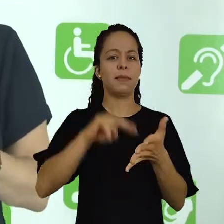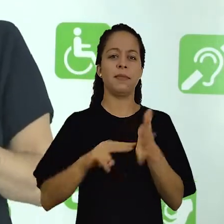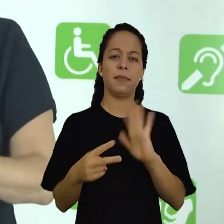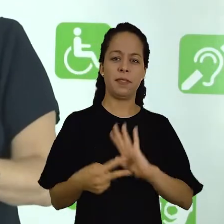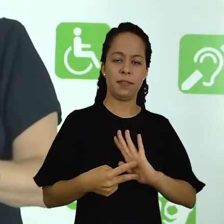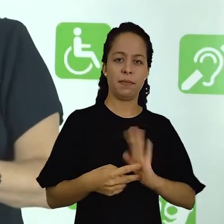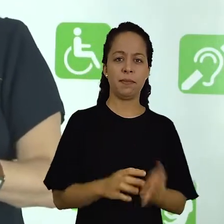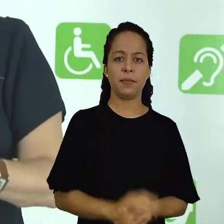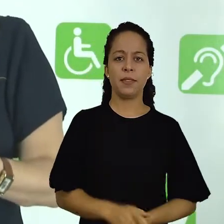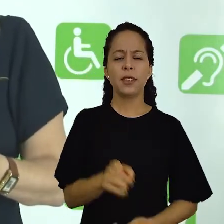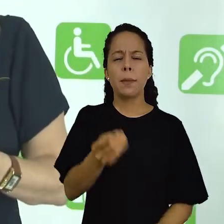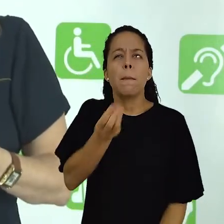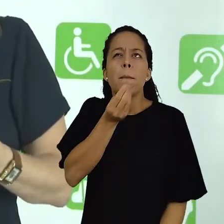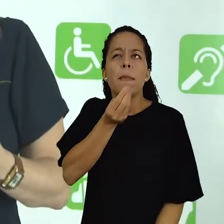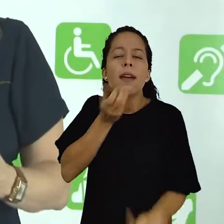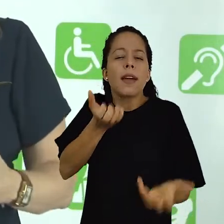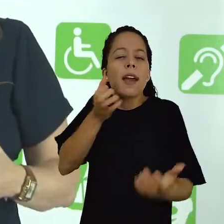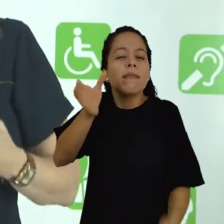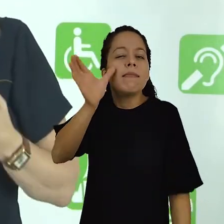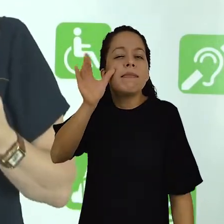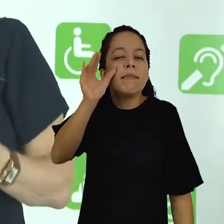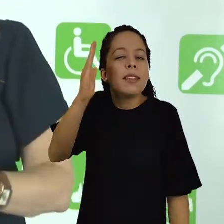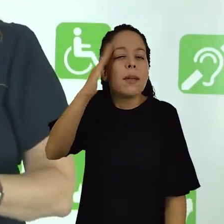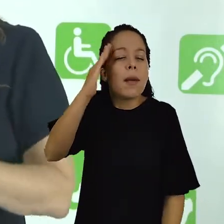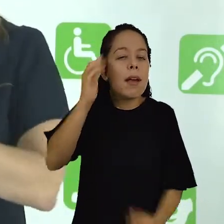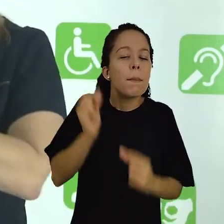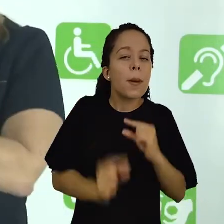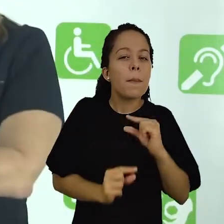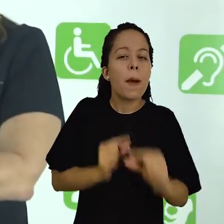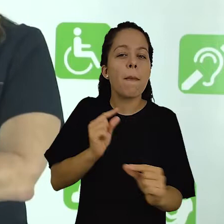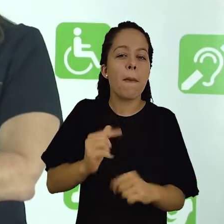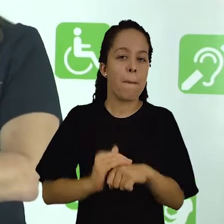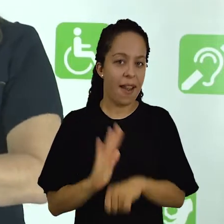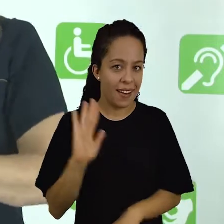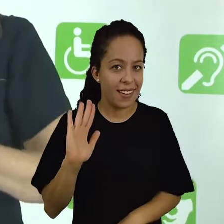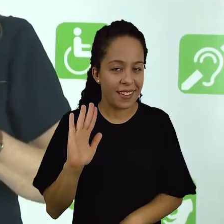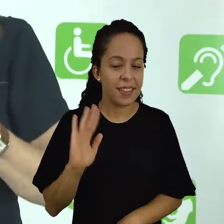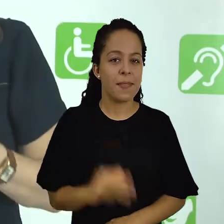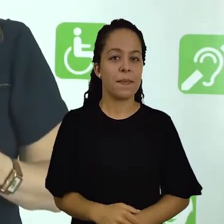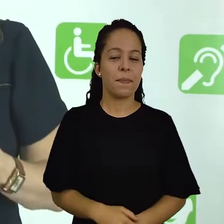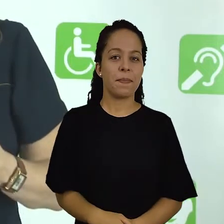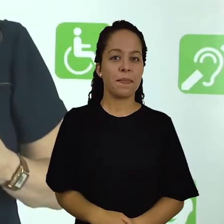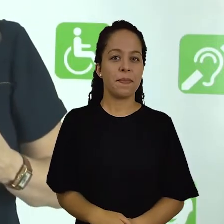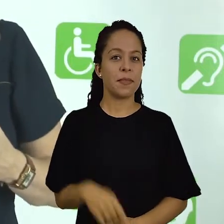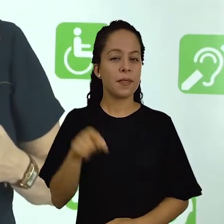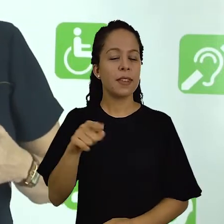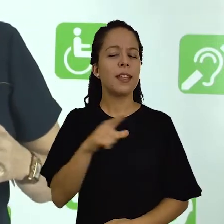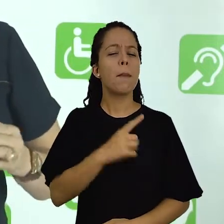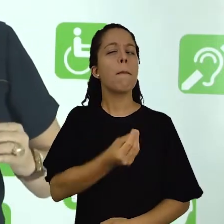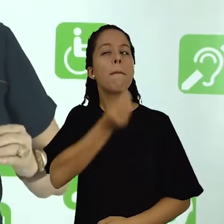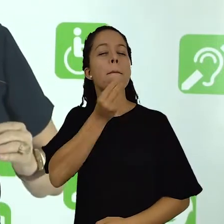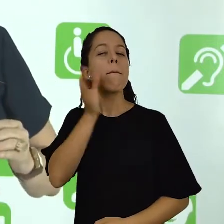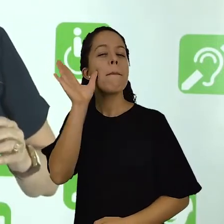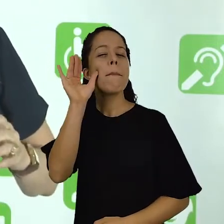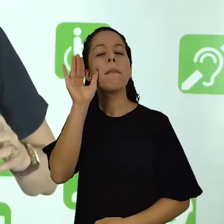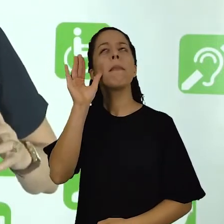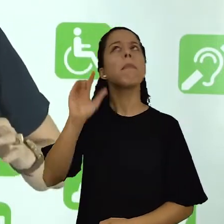determinado fato e sobre isso você quer saber um pouco mais. Sobre isso você quer